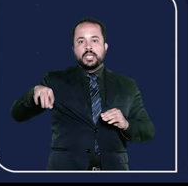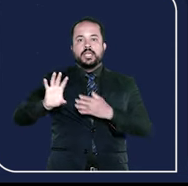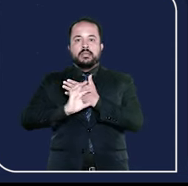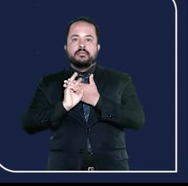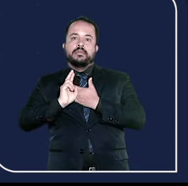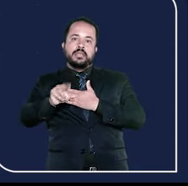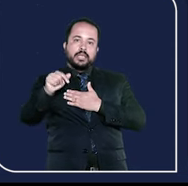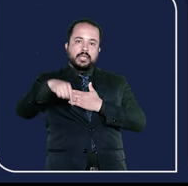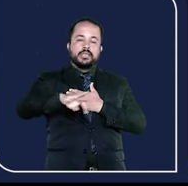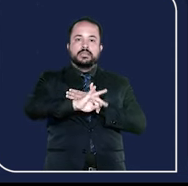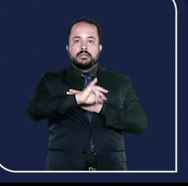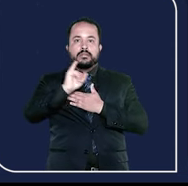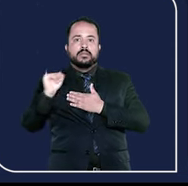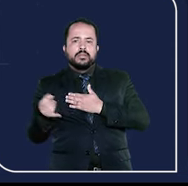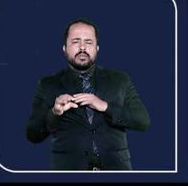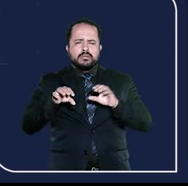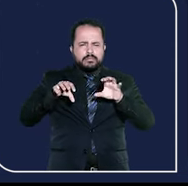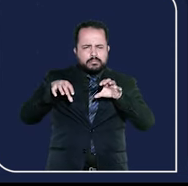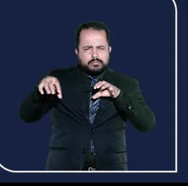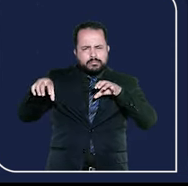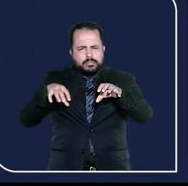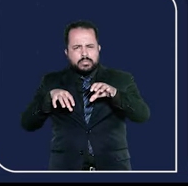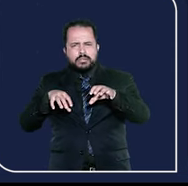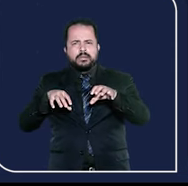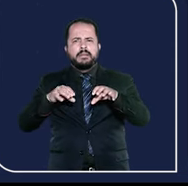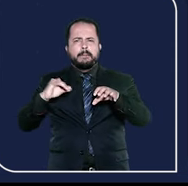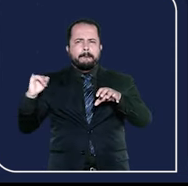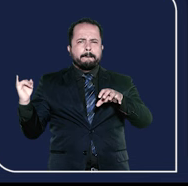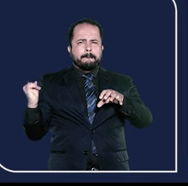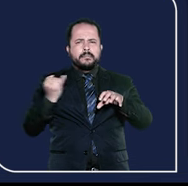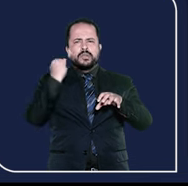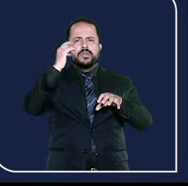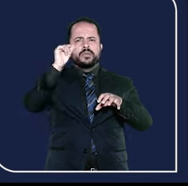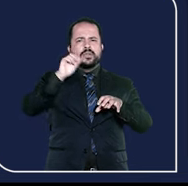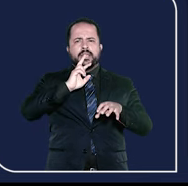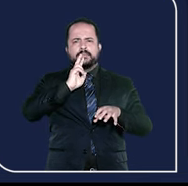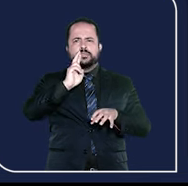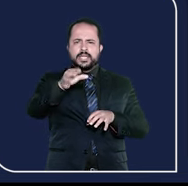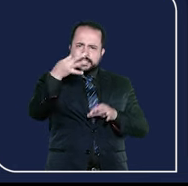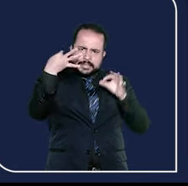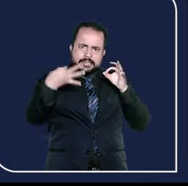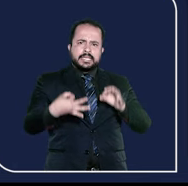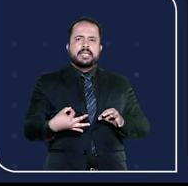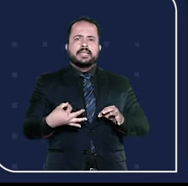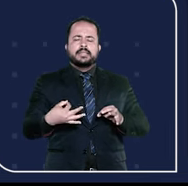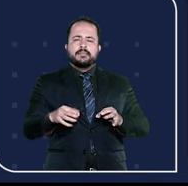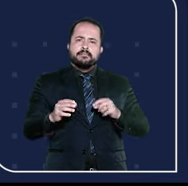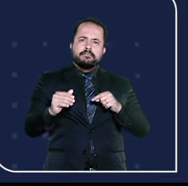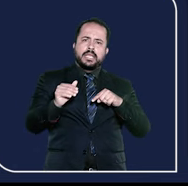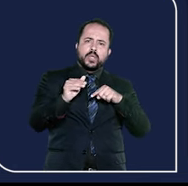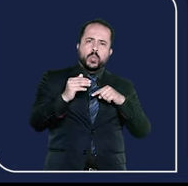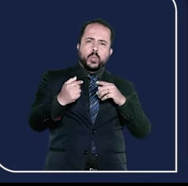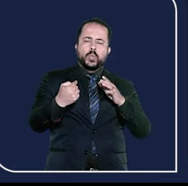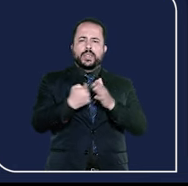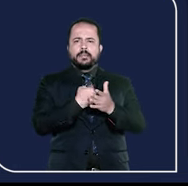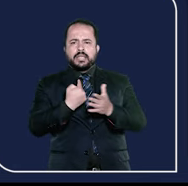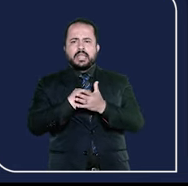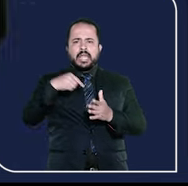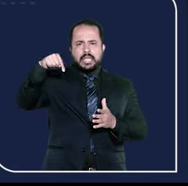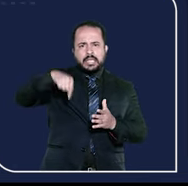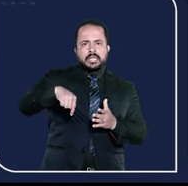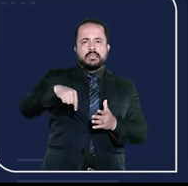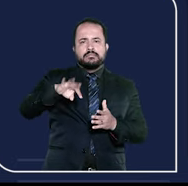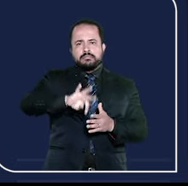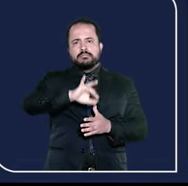Mas você sabe quais são as peças fundamentais para dar a resposta certa a cada pergunta que chega